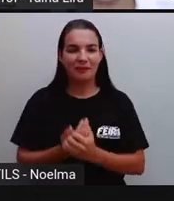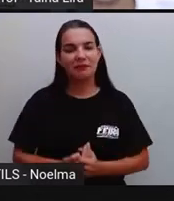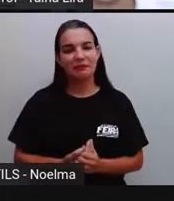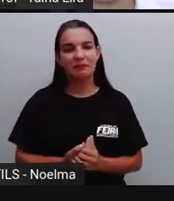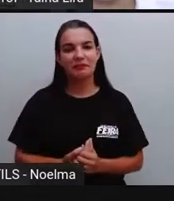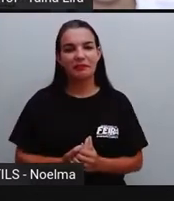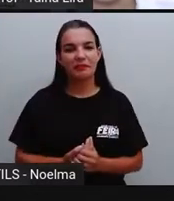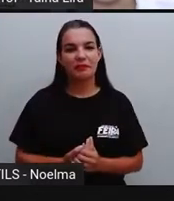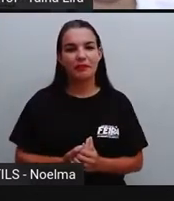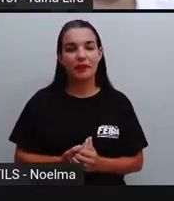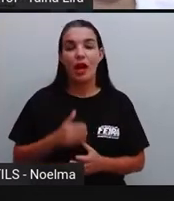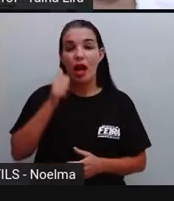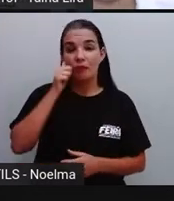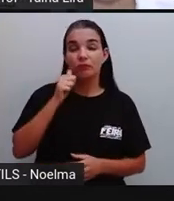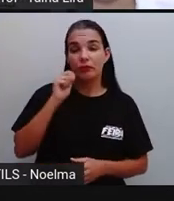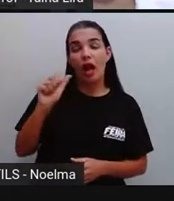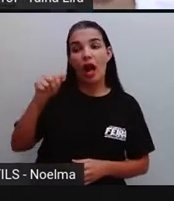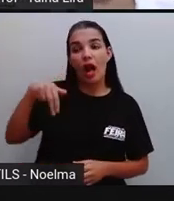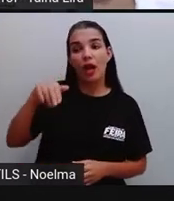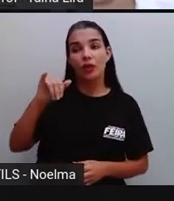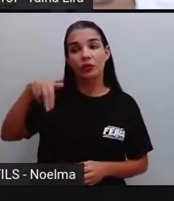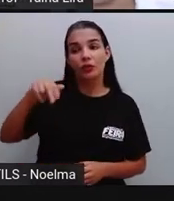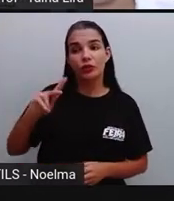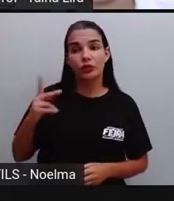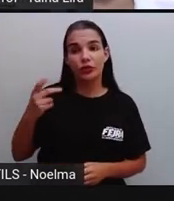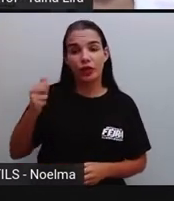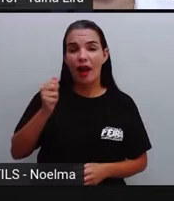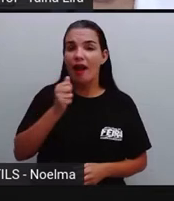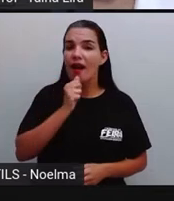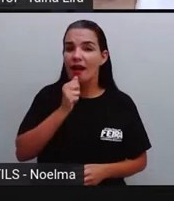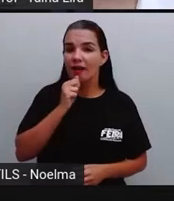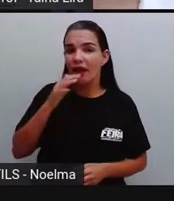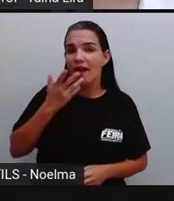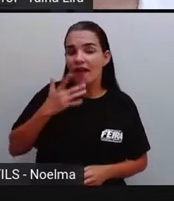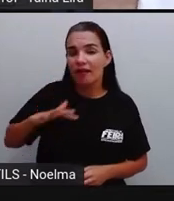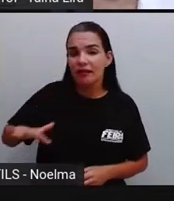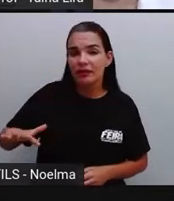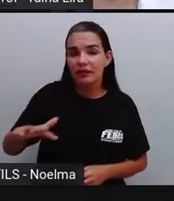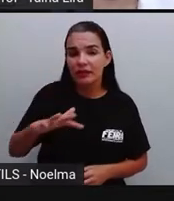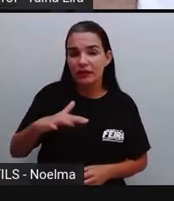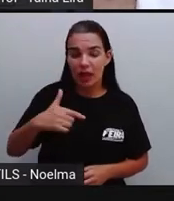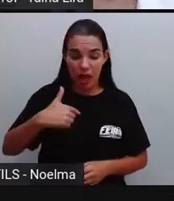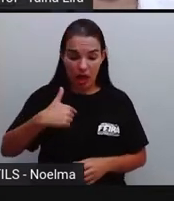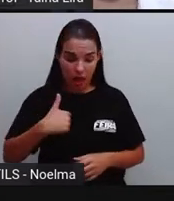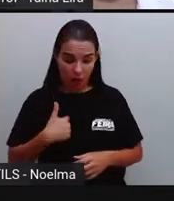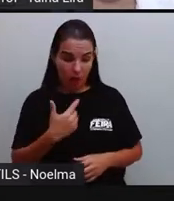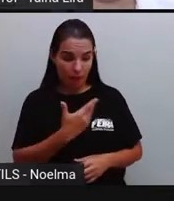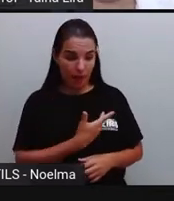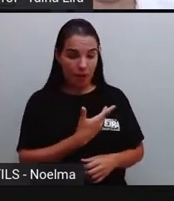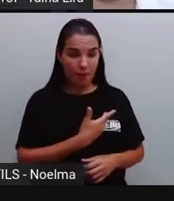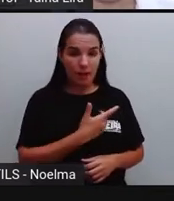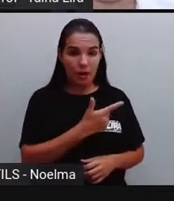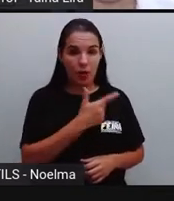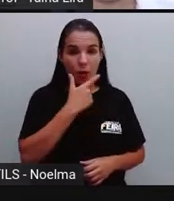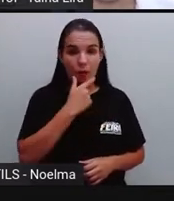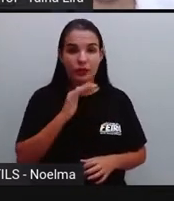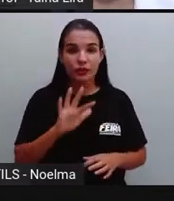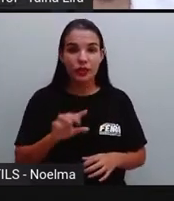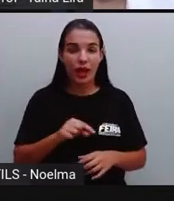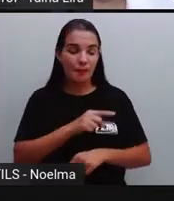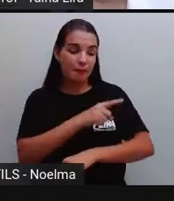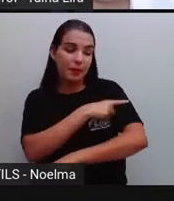A Aninha ainda está na educação infantil. Eu e o Cata já estamos no primeiro ano.